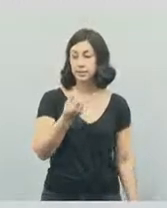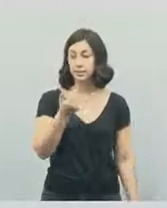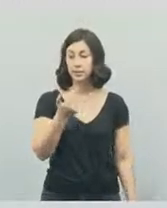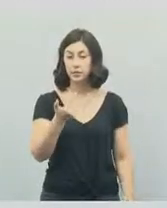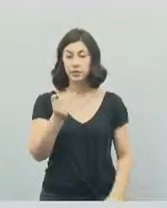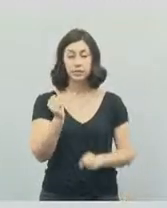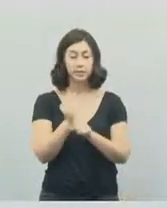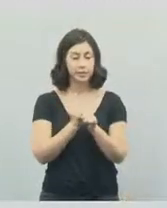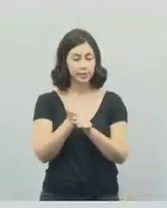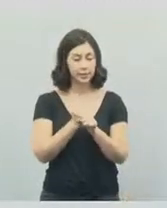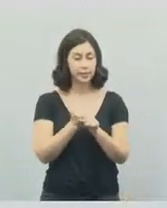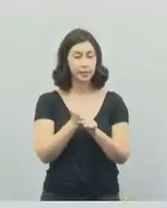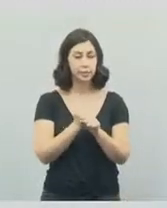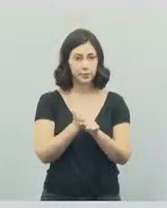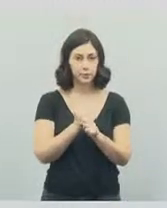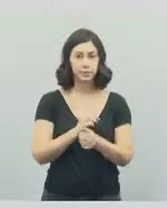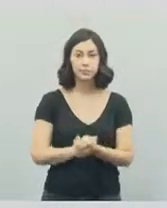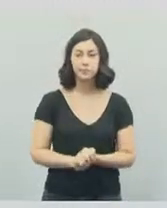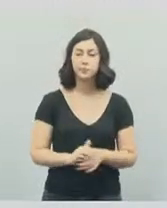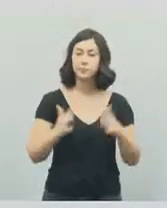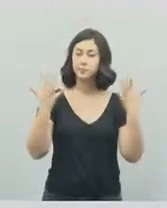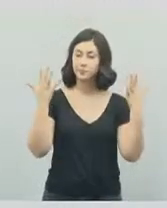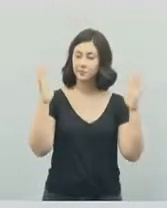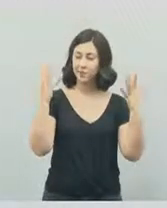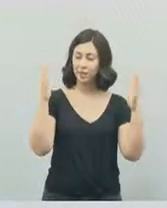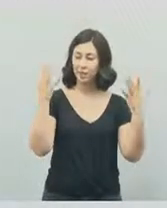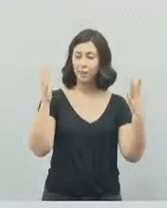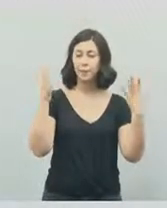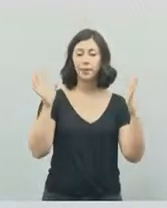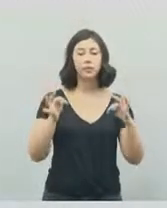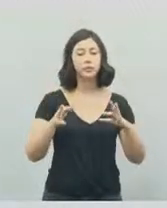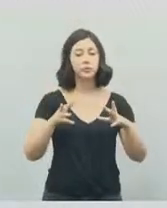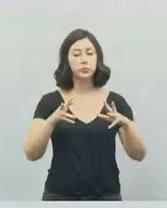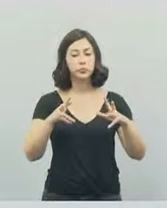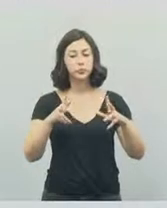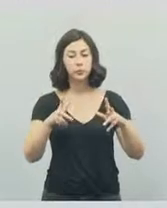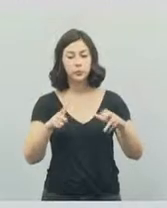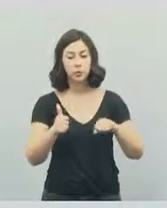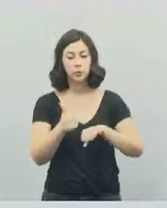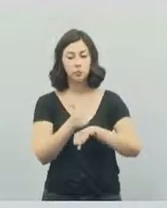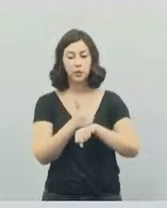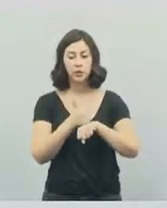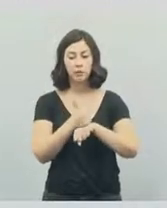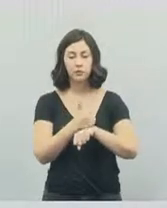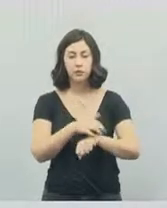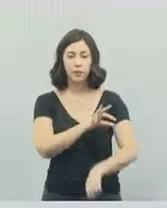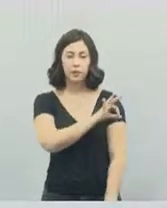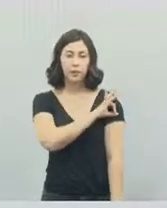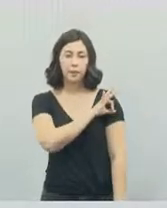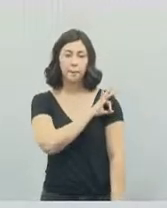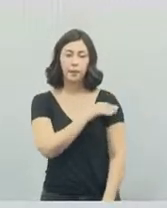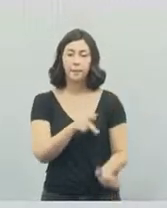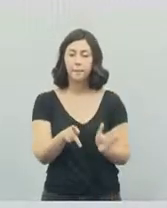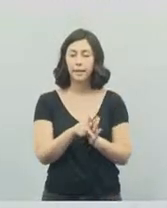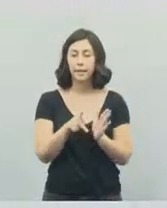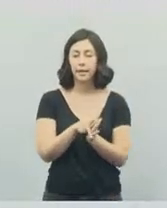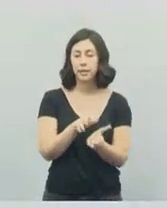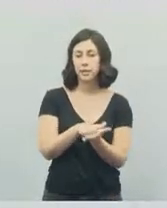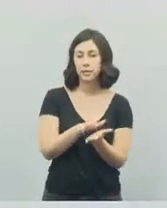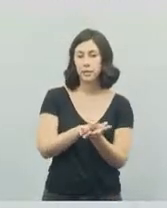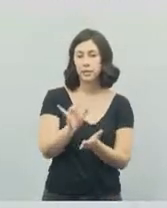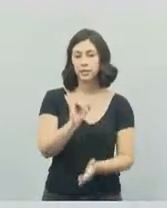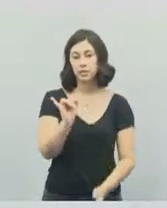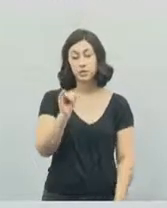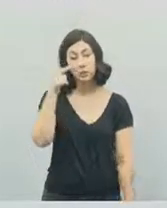nossa Guarda, ela fez parabéns a todos os agentes da Guarda Municipal de Jacareí, onde